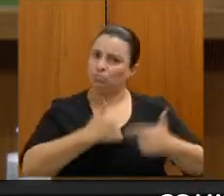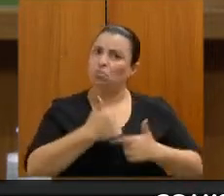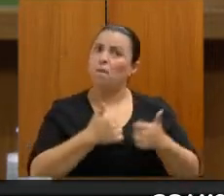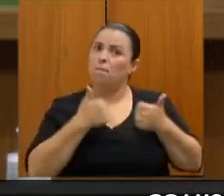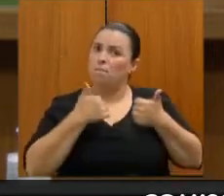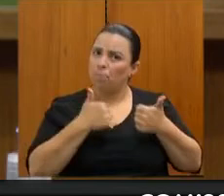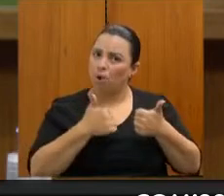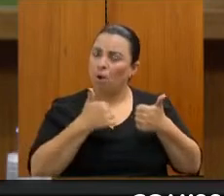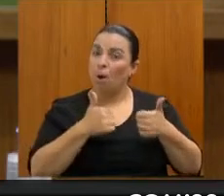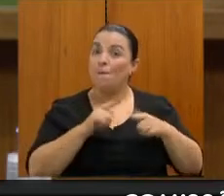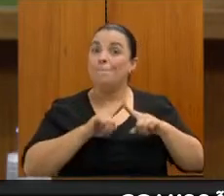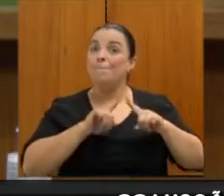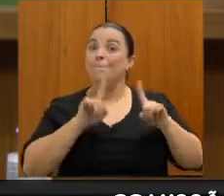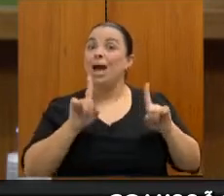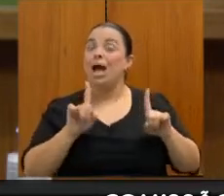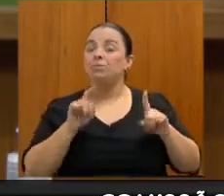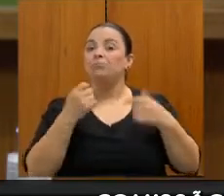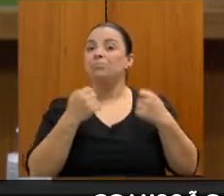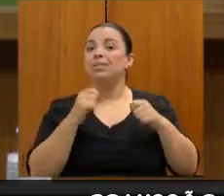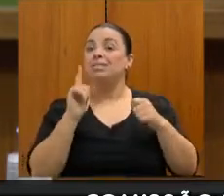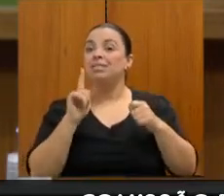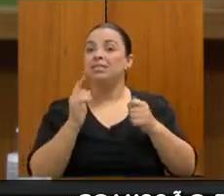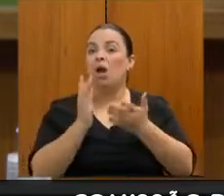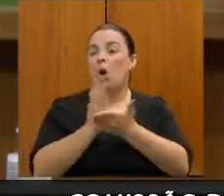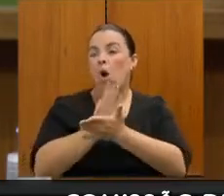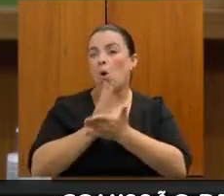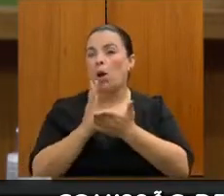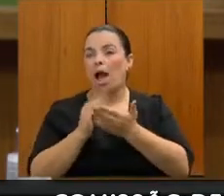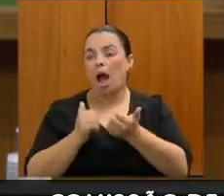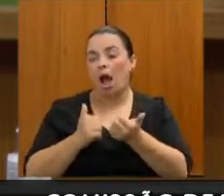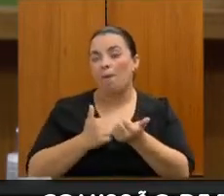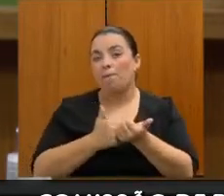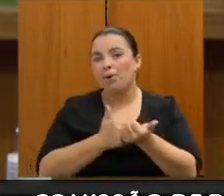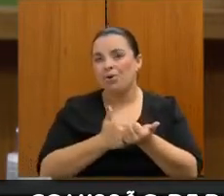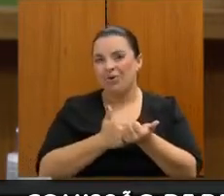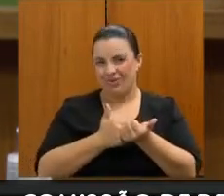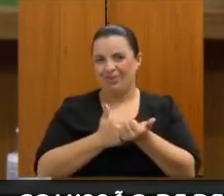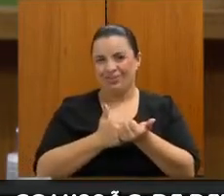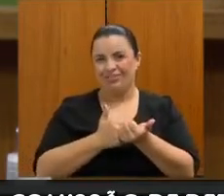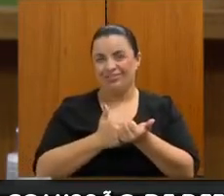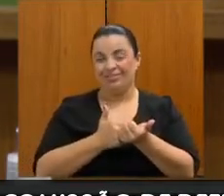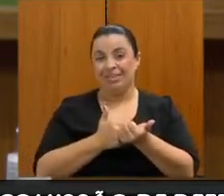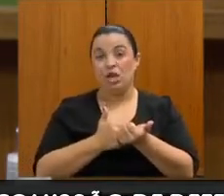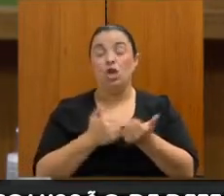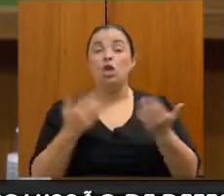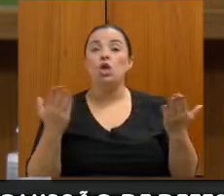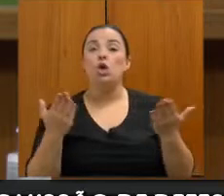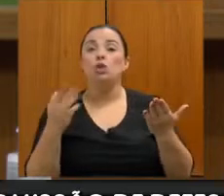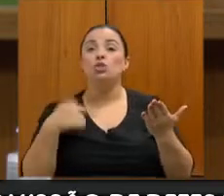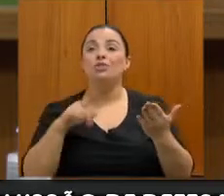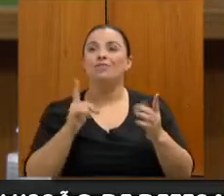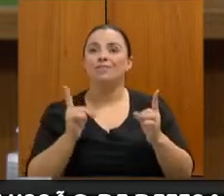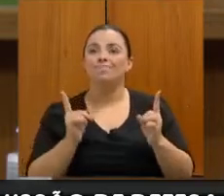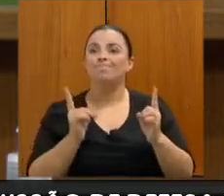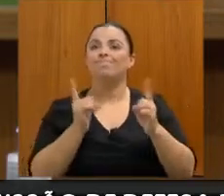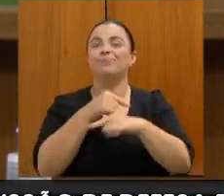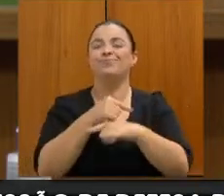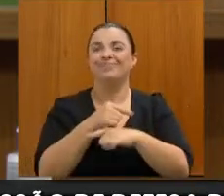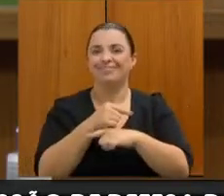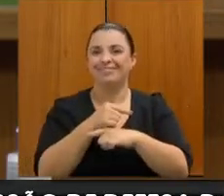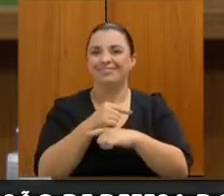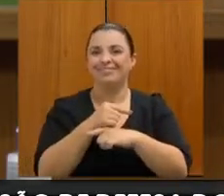precisam de alguns apoios. E hoje a gente tem feito essa inversão. Até então, a gente